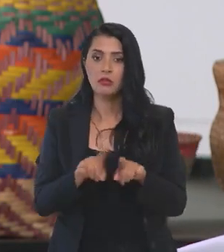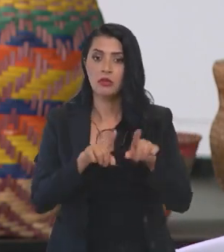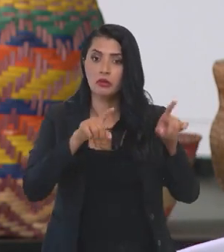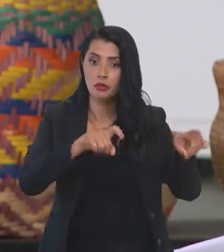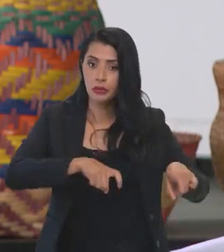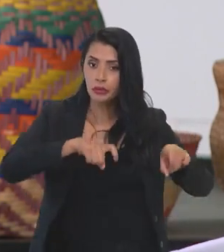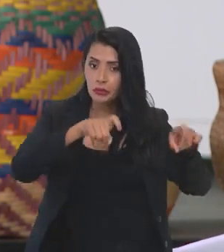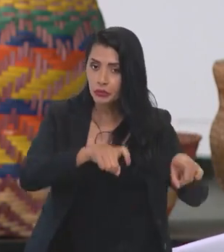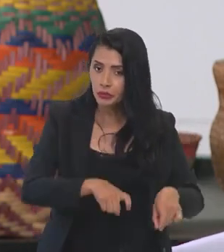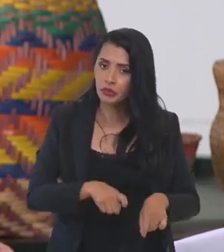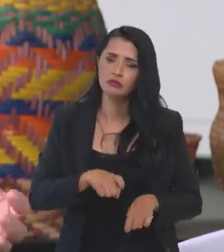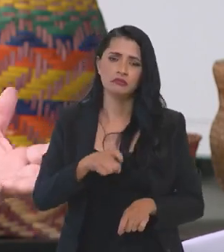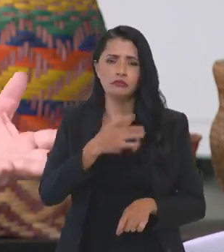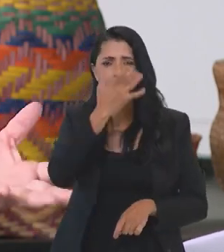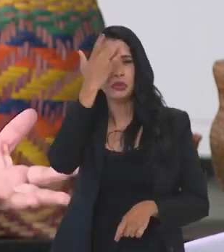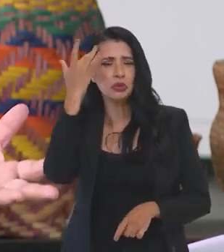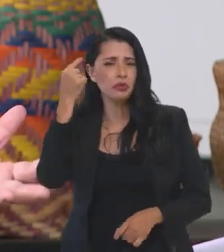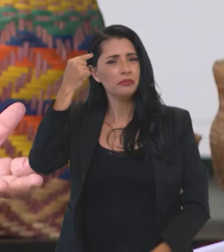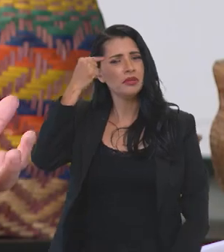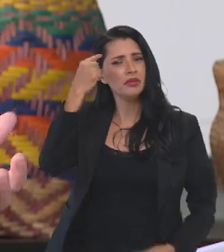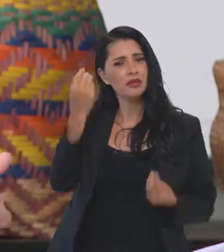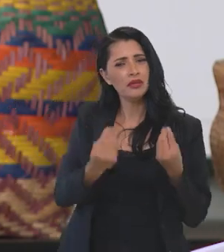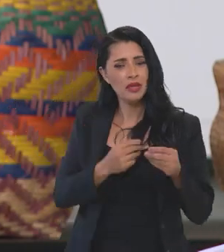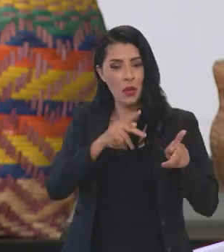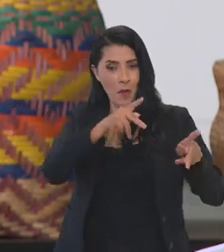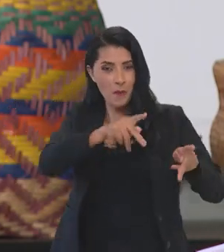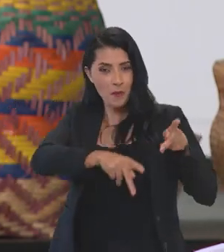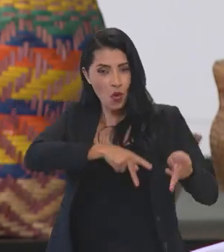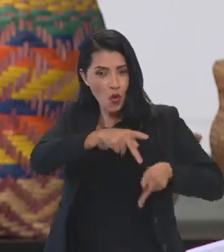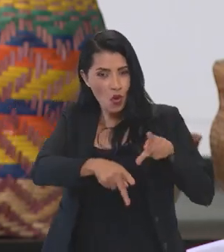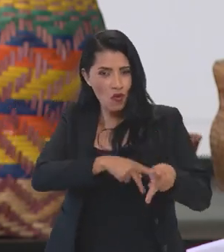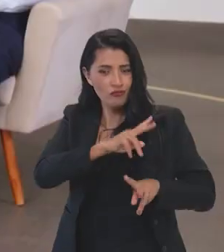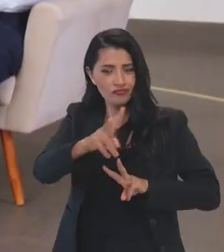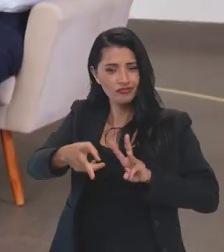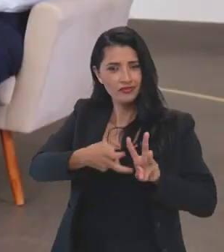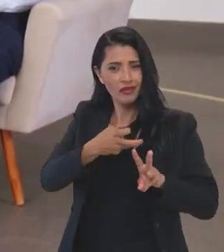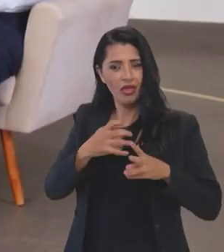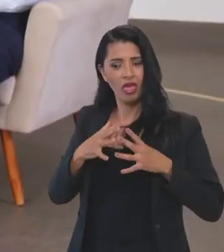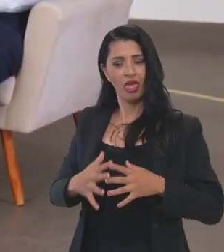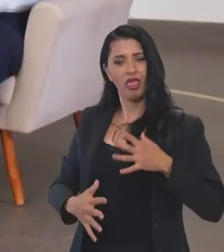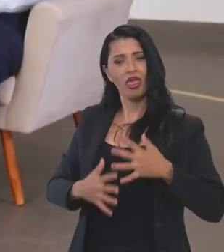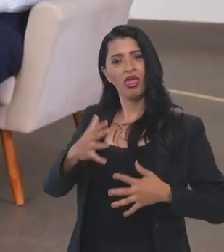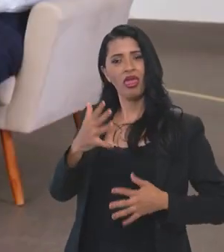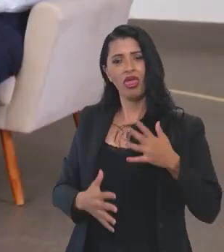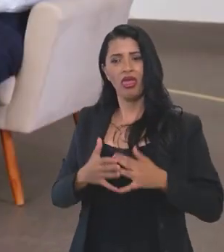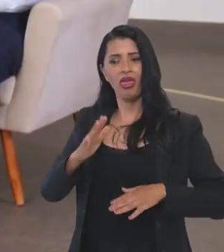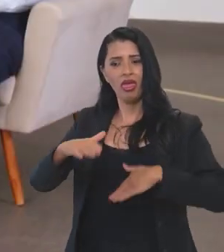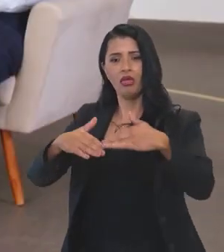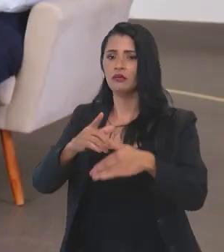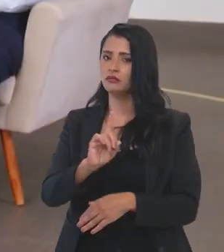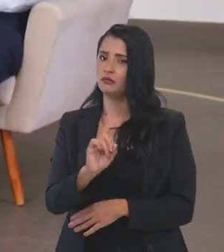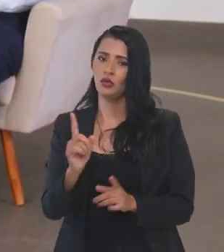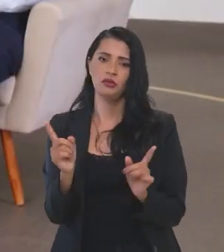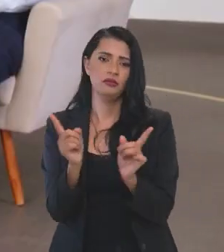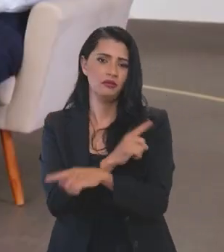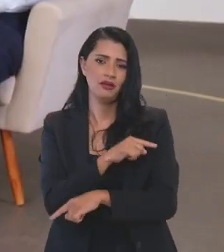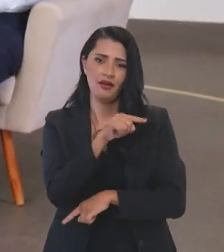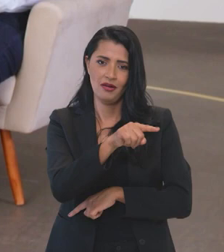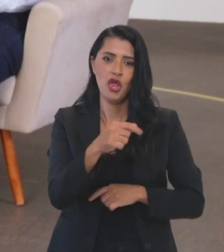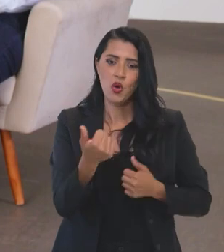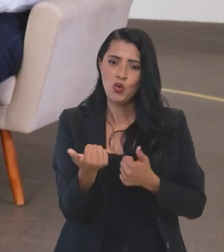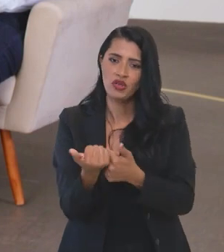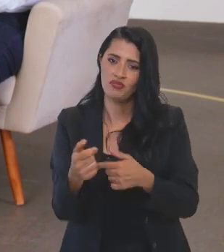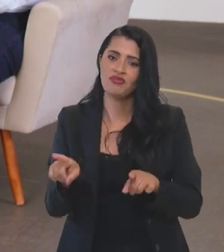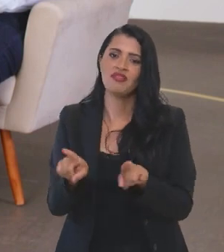questão da agricultura, que muitas pessoas pensam que os povos indígenas atrapalham o desenvolvimento, mas, pelo contrário, também